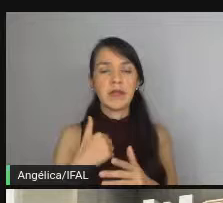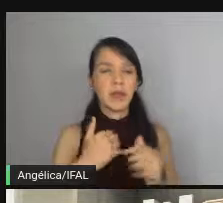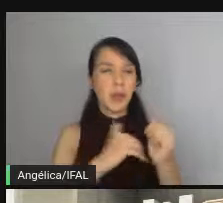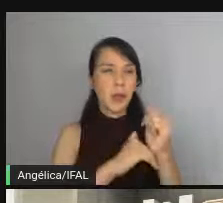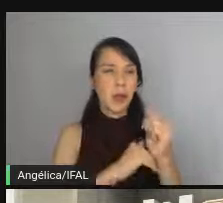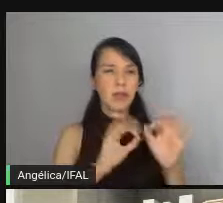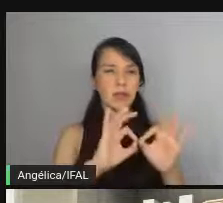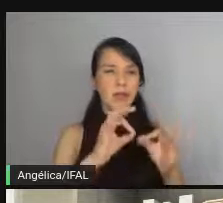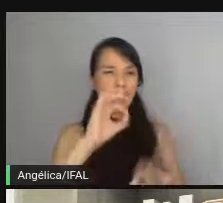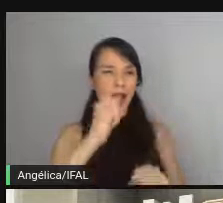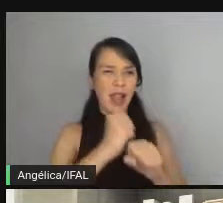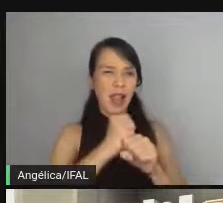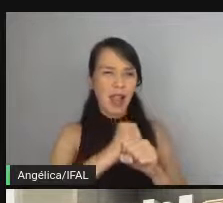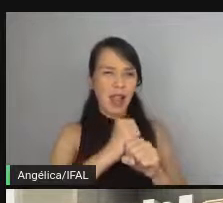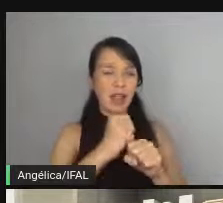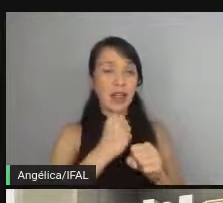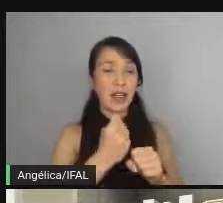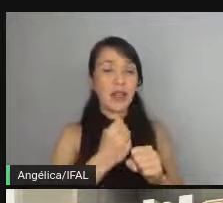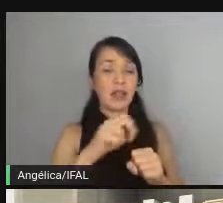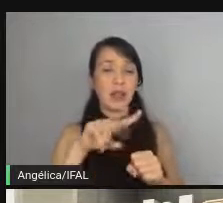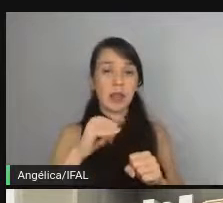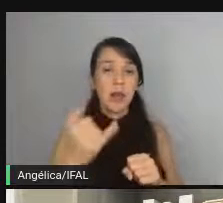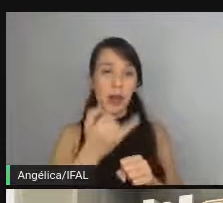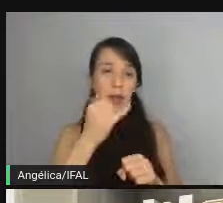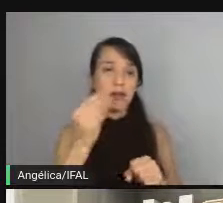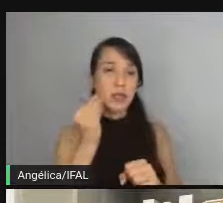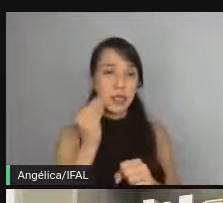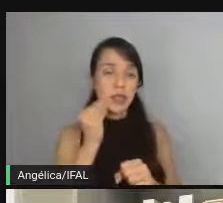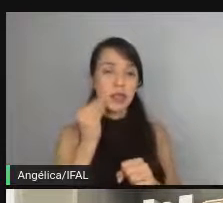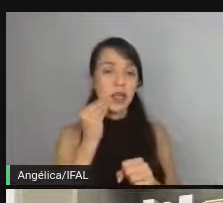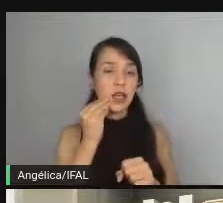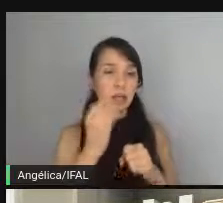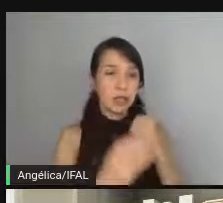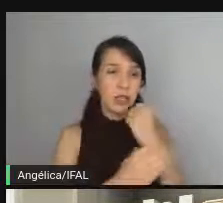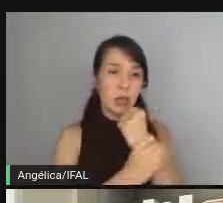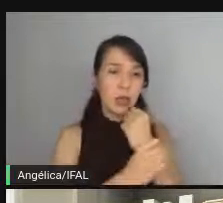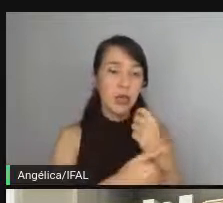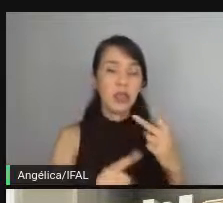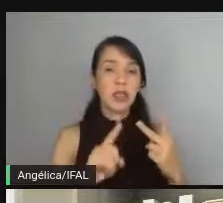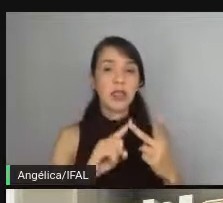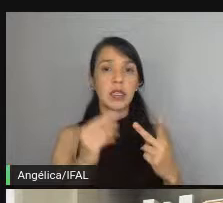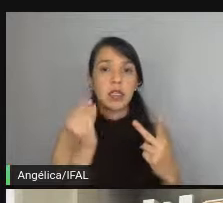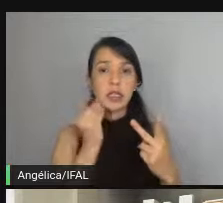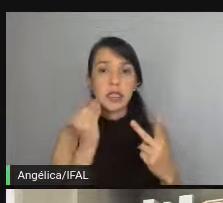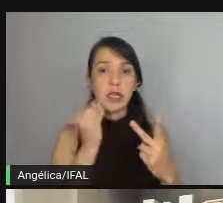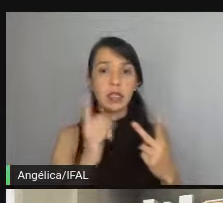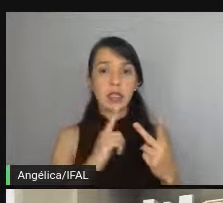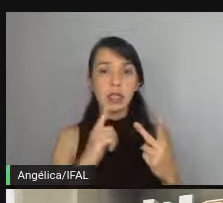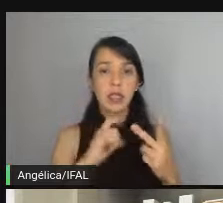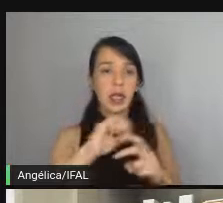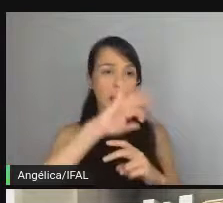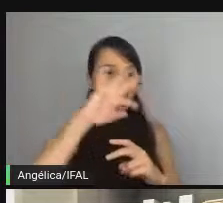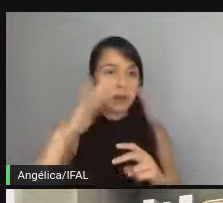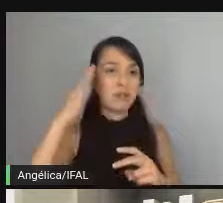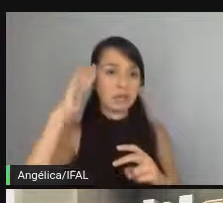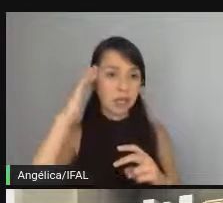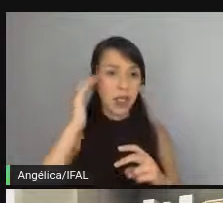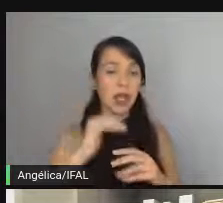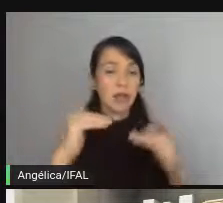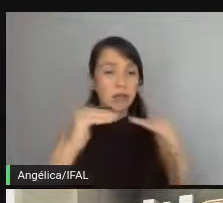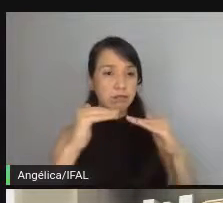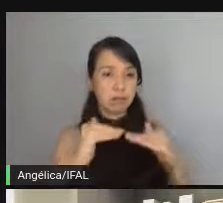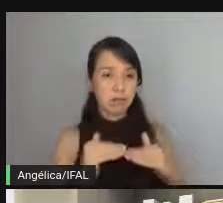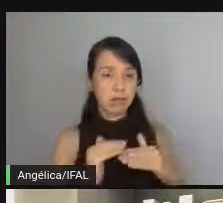projeto muito tempo, é importante você ter o teste descobrindo, é importante você ter um código bem claro, código bem coiso.